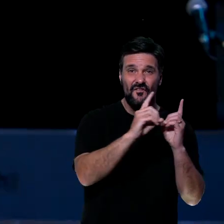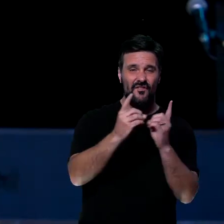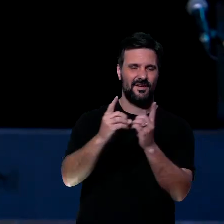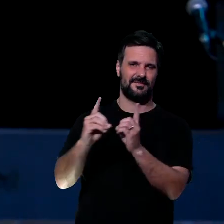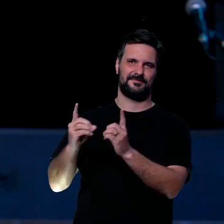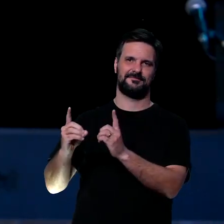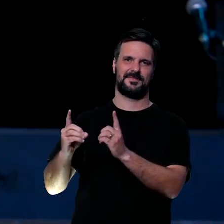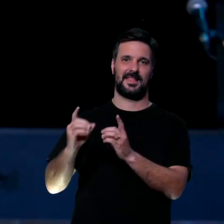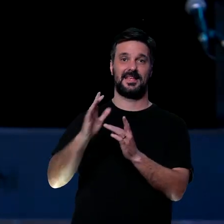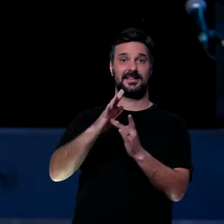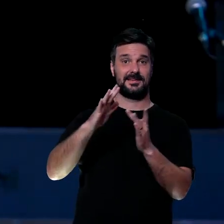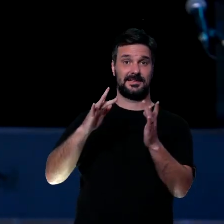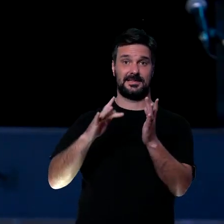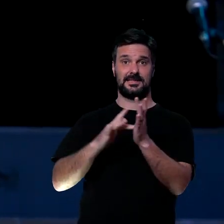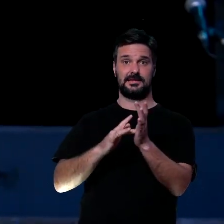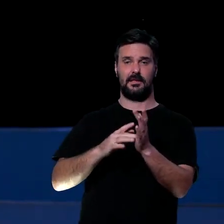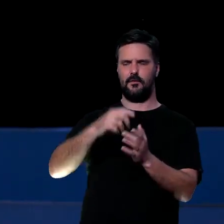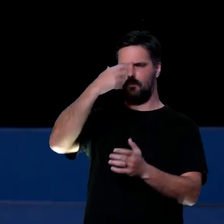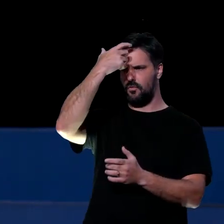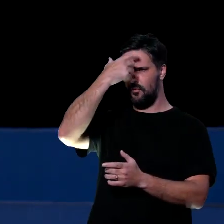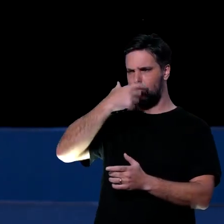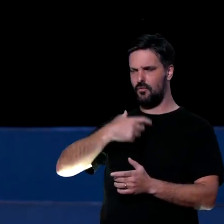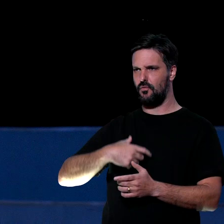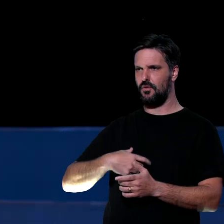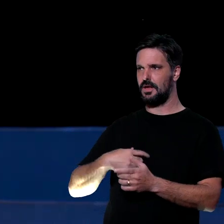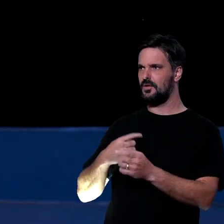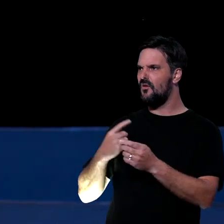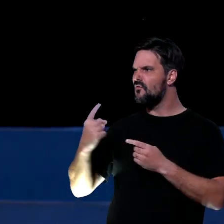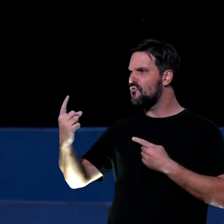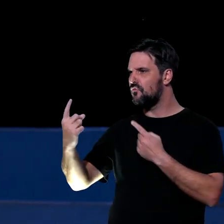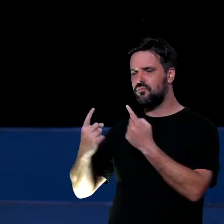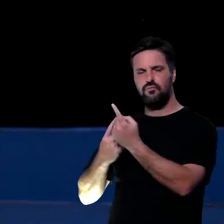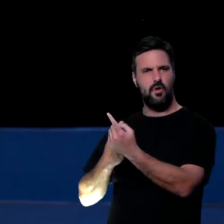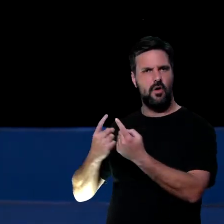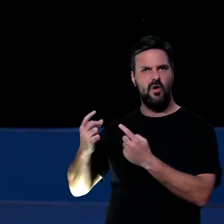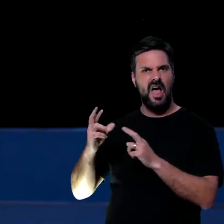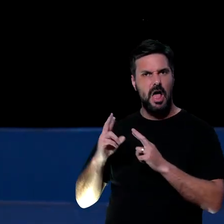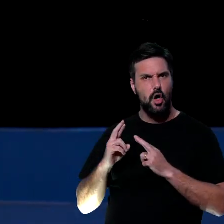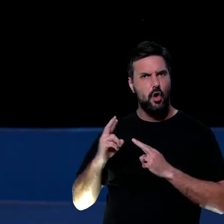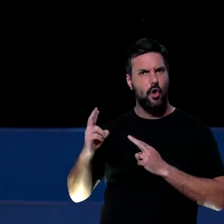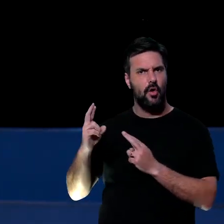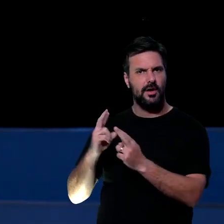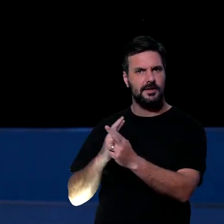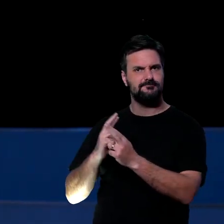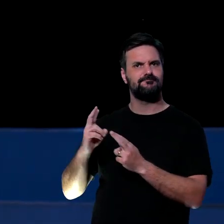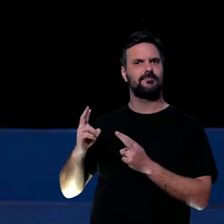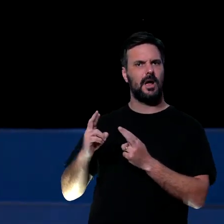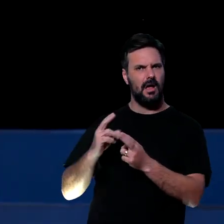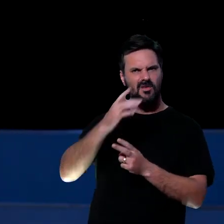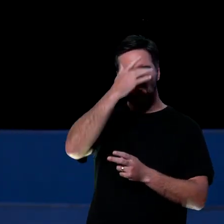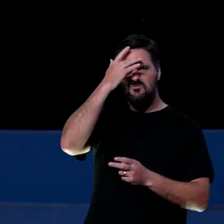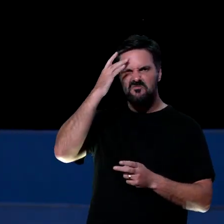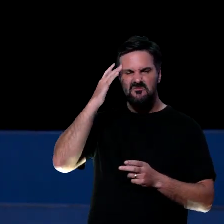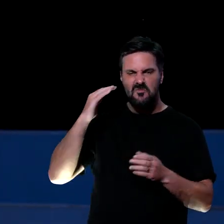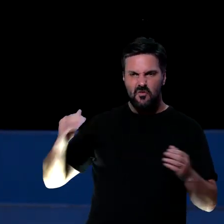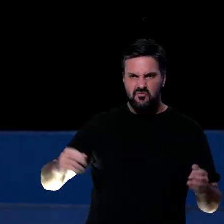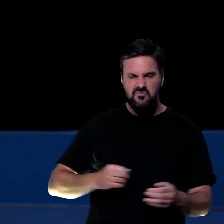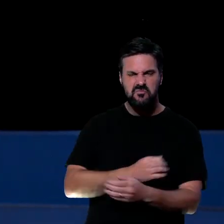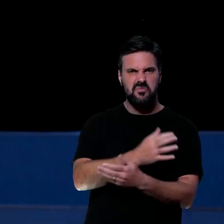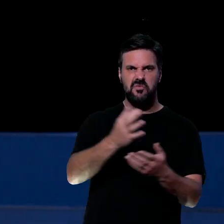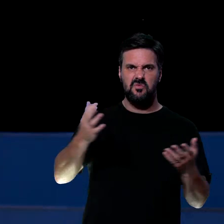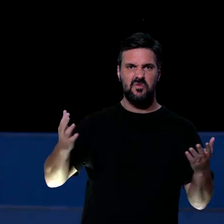está falando, olha, o jeito que vocês vão se tratar, o jeito que vocês vão falar um com o outro, vai demonstrar que vocês me seguem.